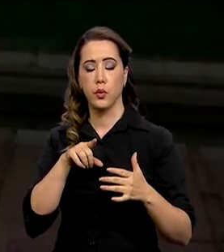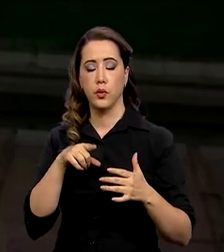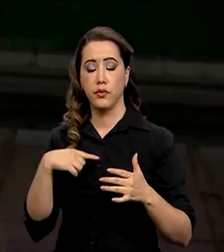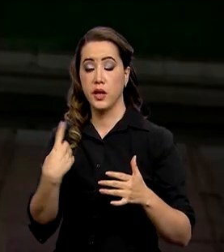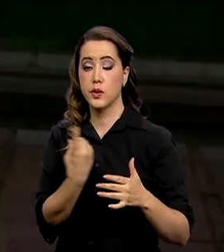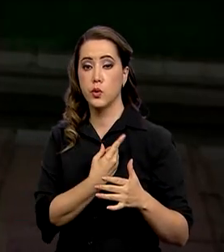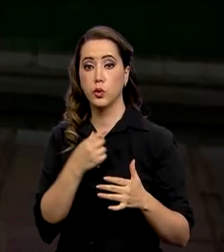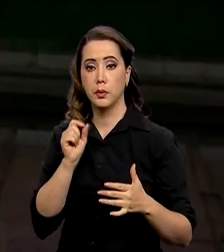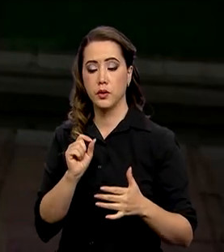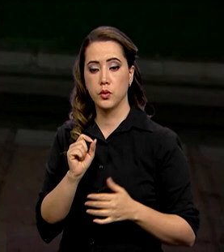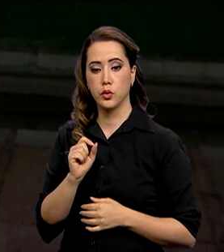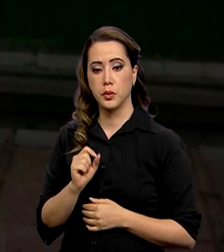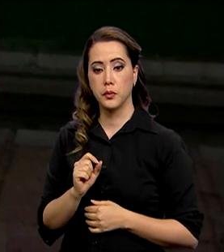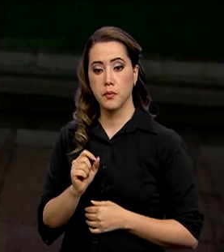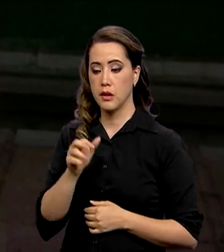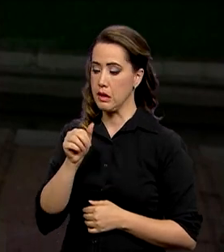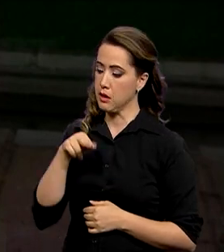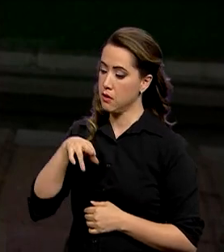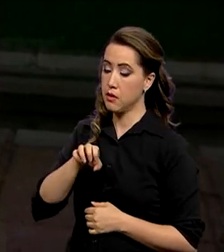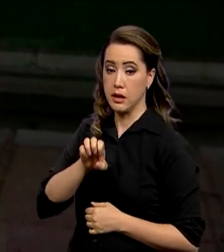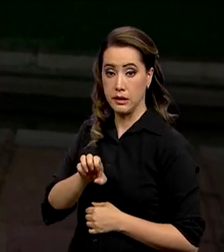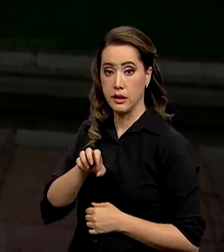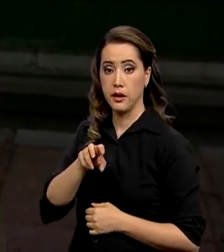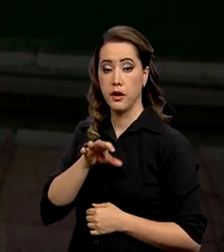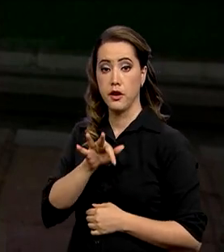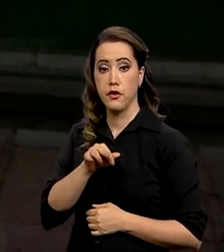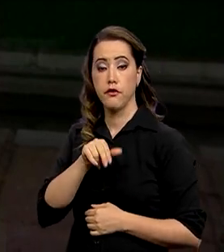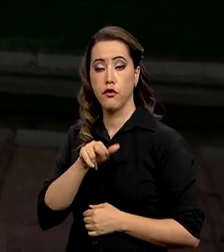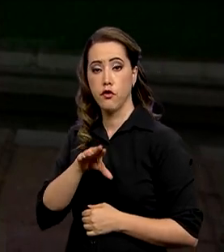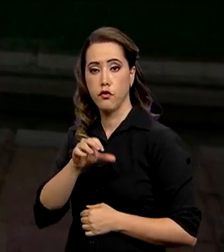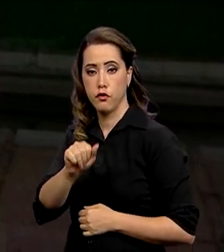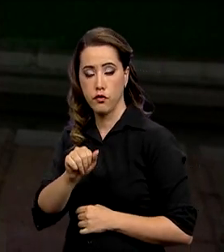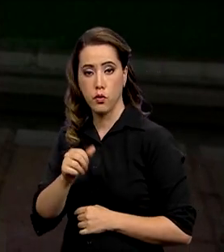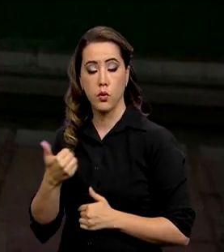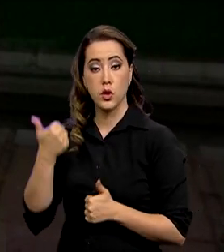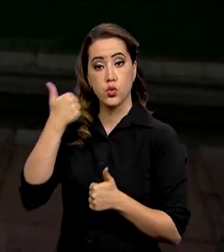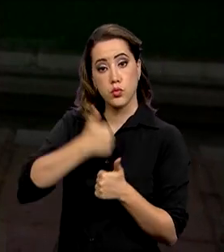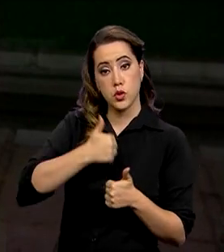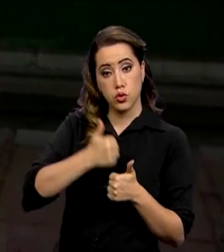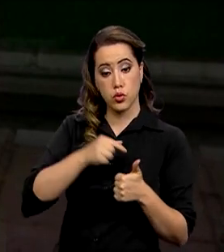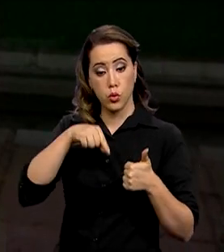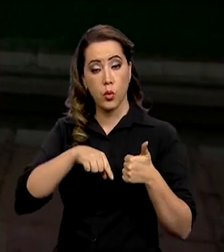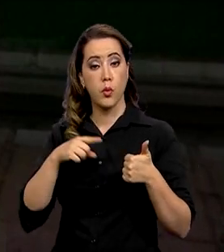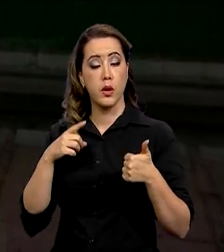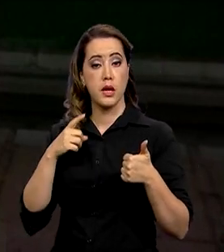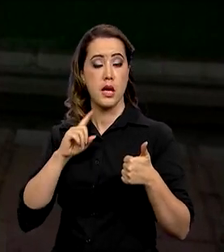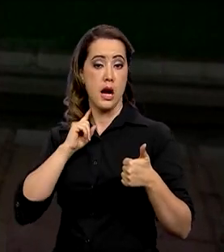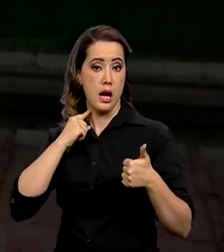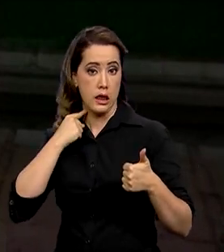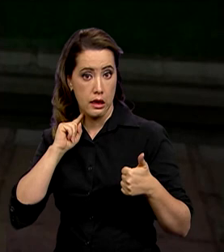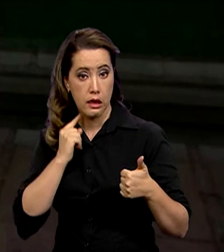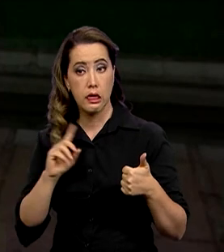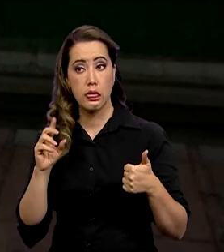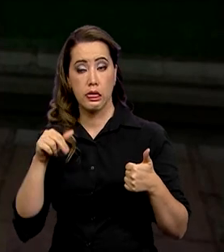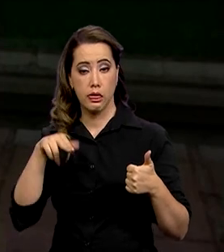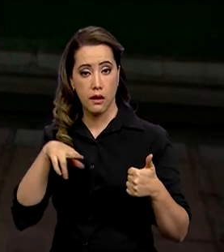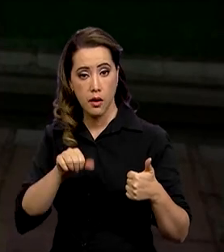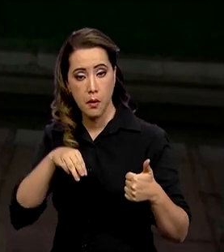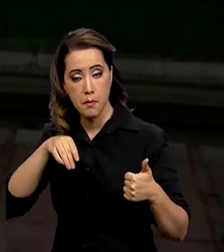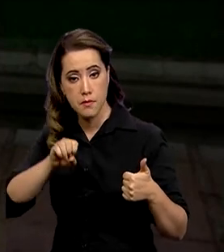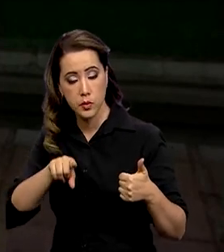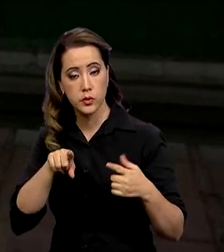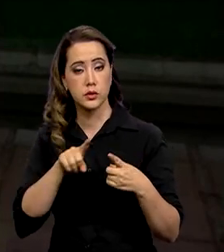PP do Maranhão, assume o Ministério dos Esportes no lugar de Ana Moser. E o Ministério dos Portos e